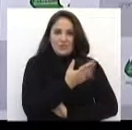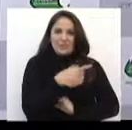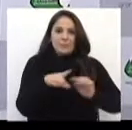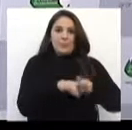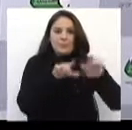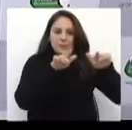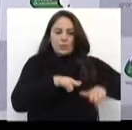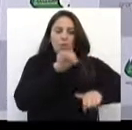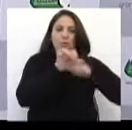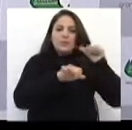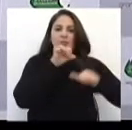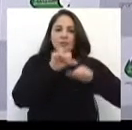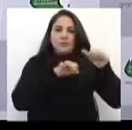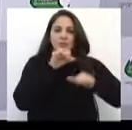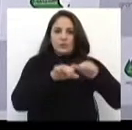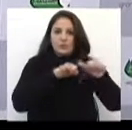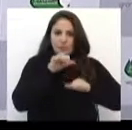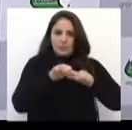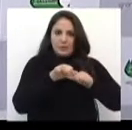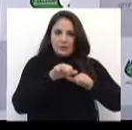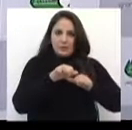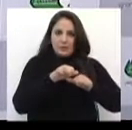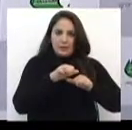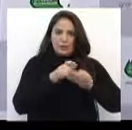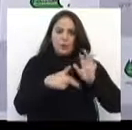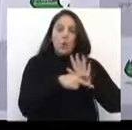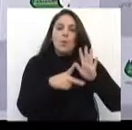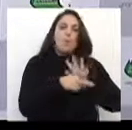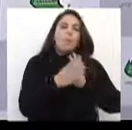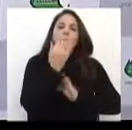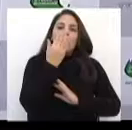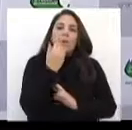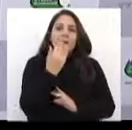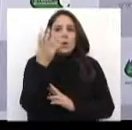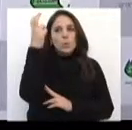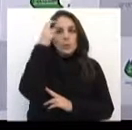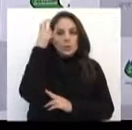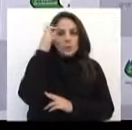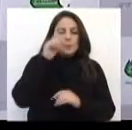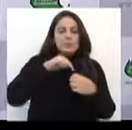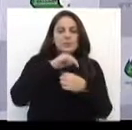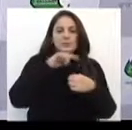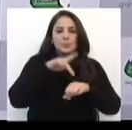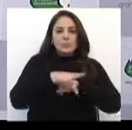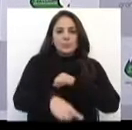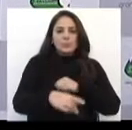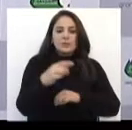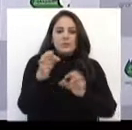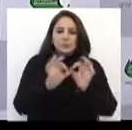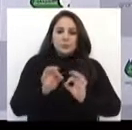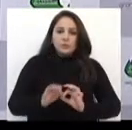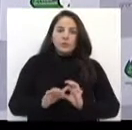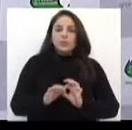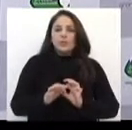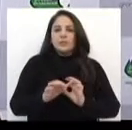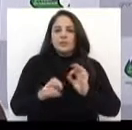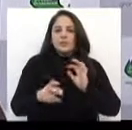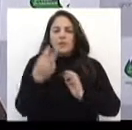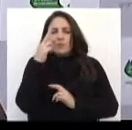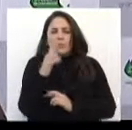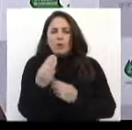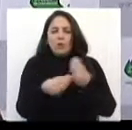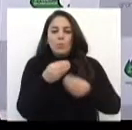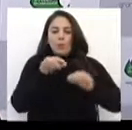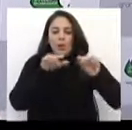espaço se transformará em um espaço gastronômico, cultural, para a cidade de Passo Fundo. Esse projeto prevê o quê? Como é um